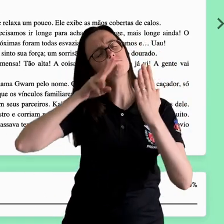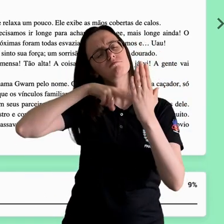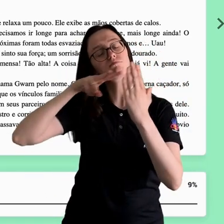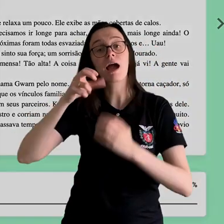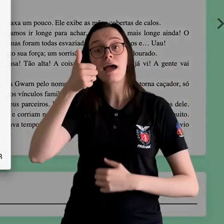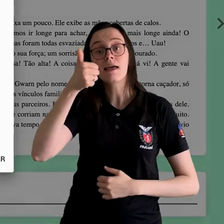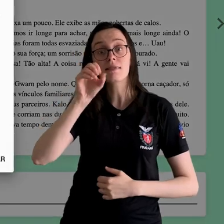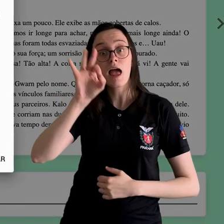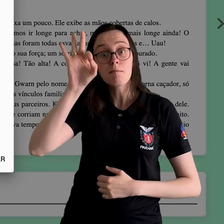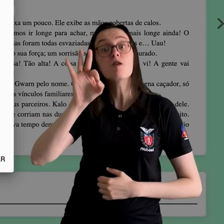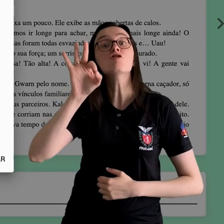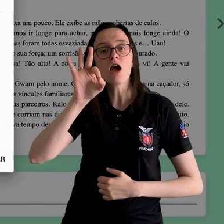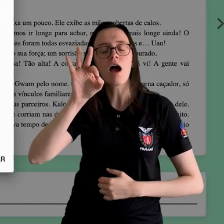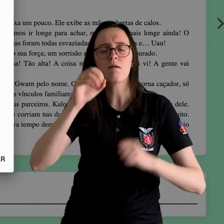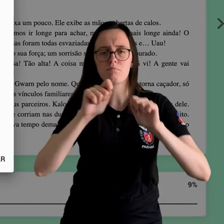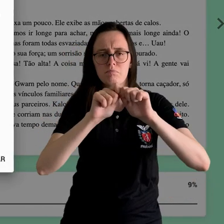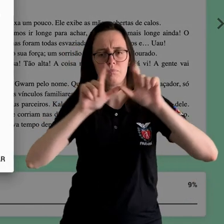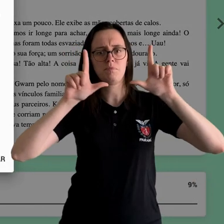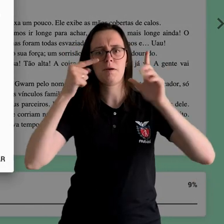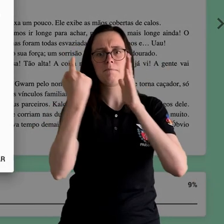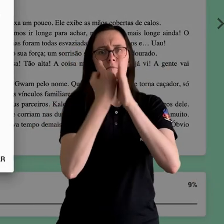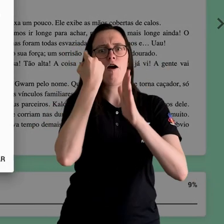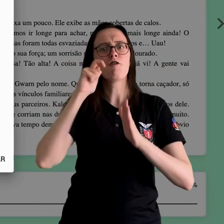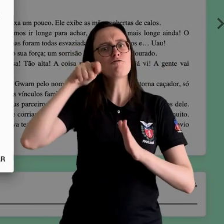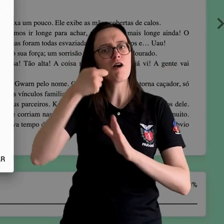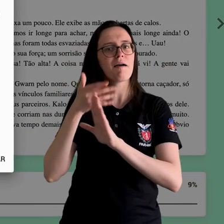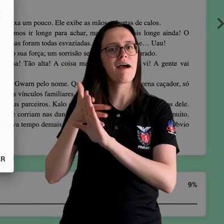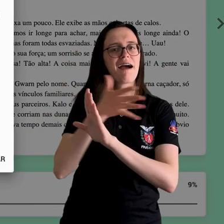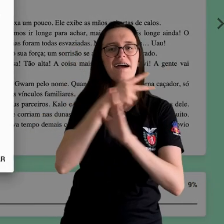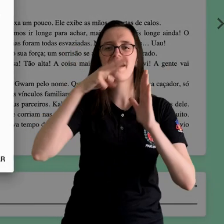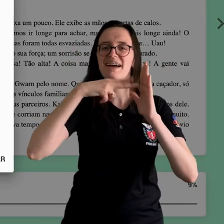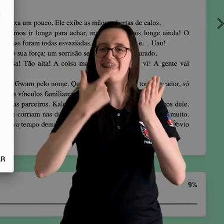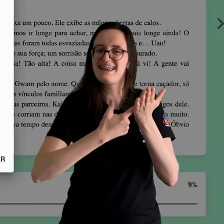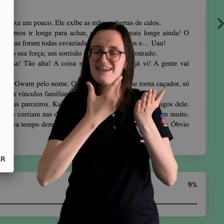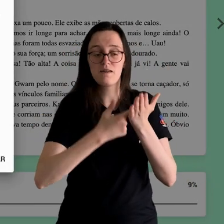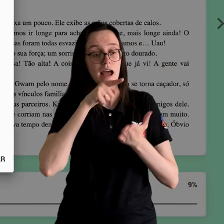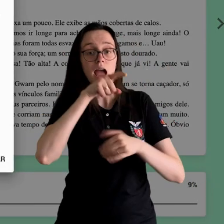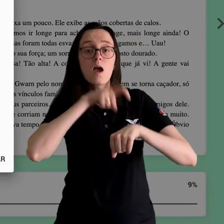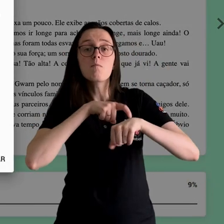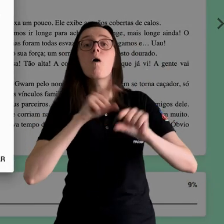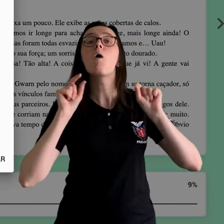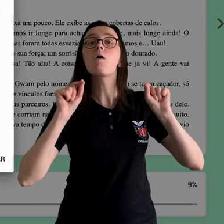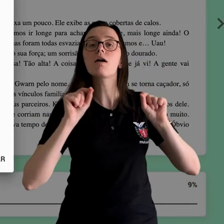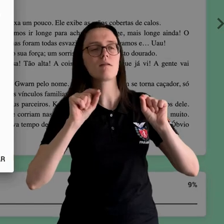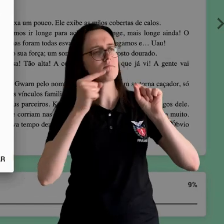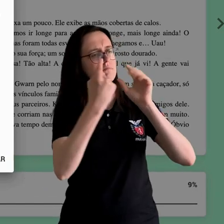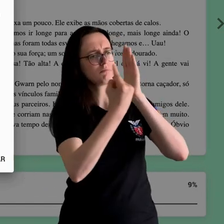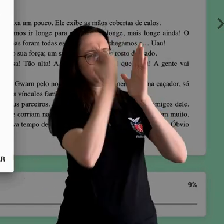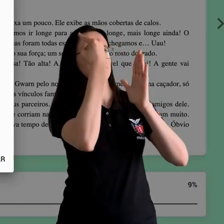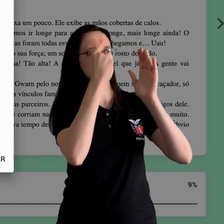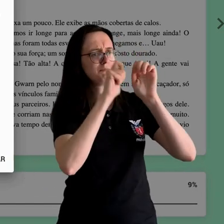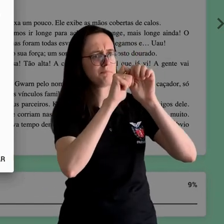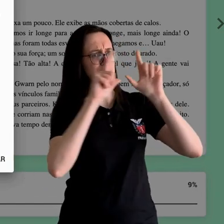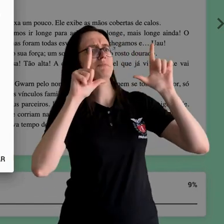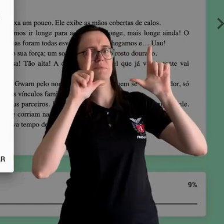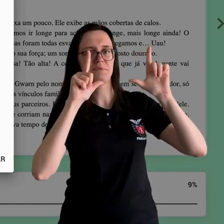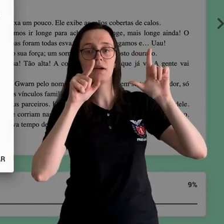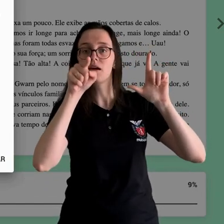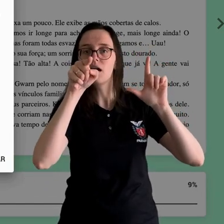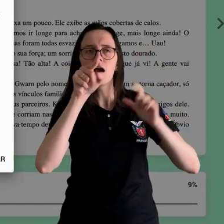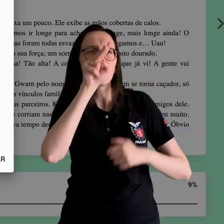de leitura, aparecerá uma questão sobre o conteúdo do livro. Esse é o momento em que a pergunta aparecerá.